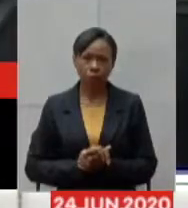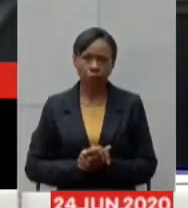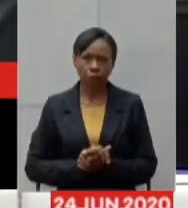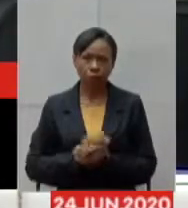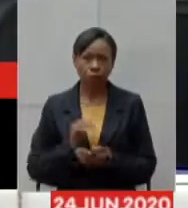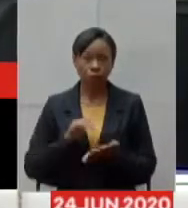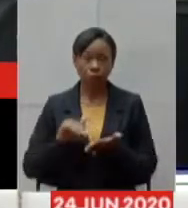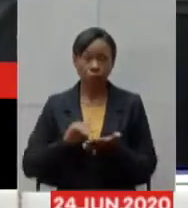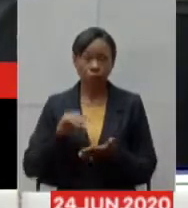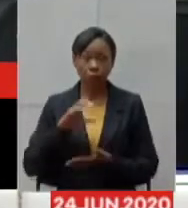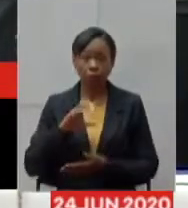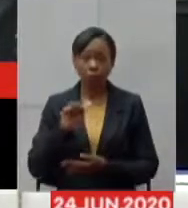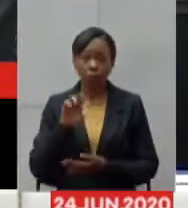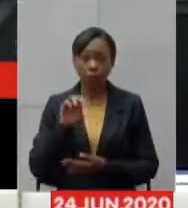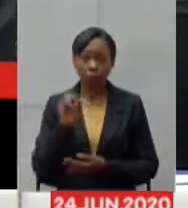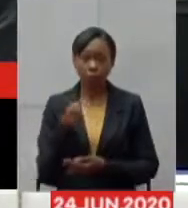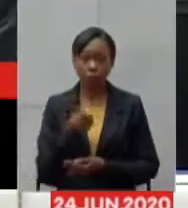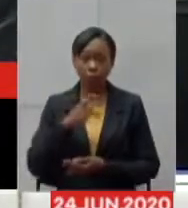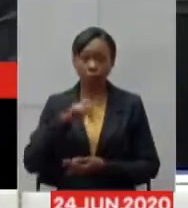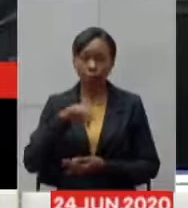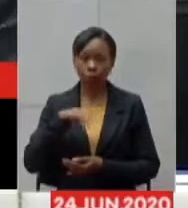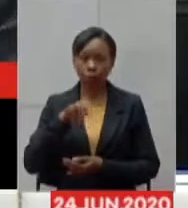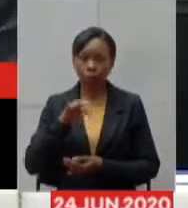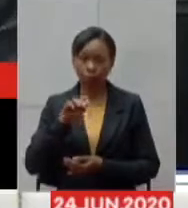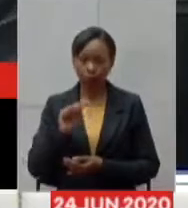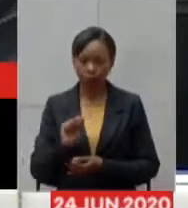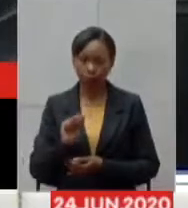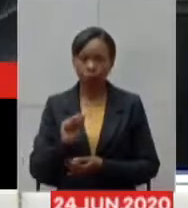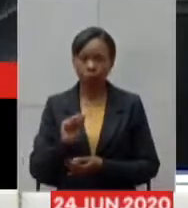agora com a palavra deputado